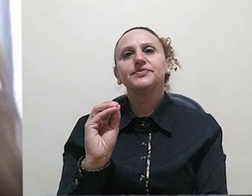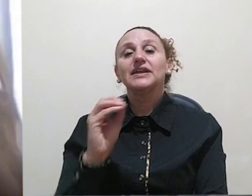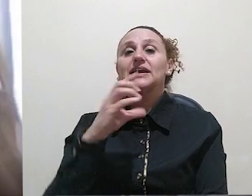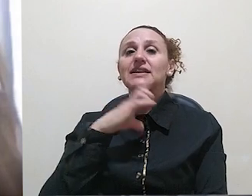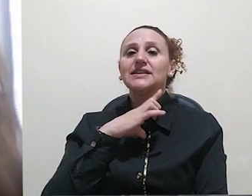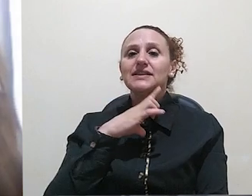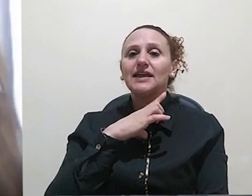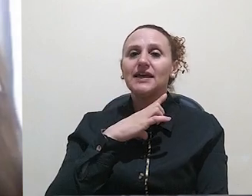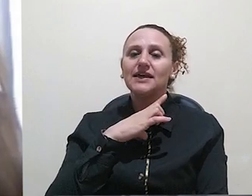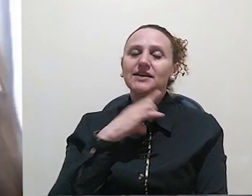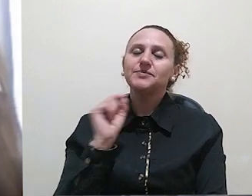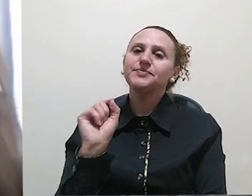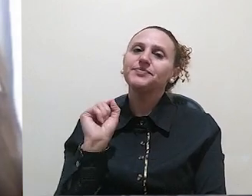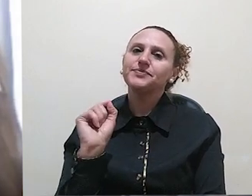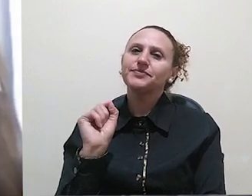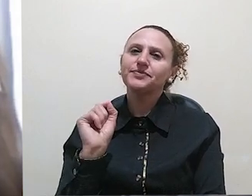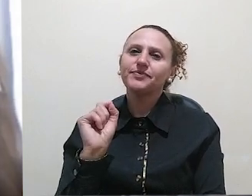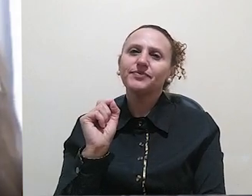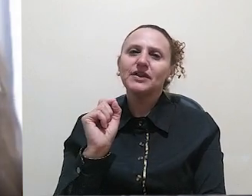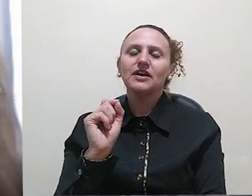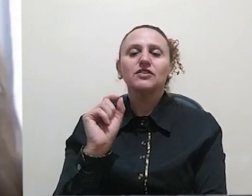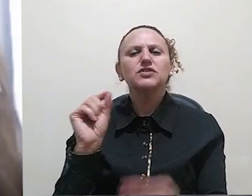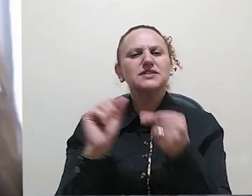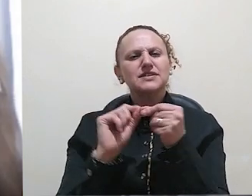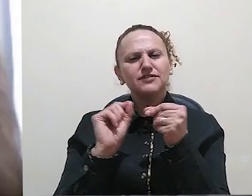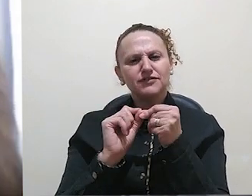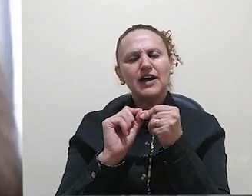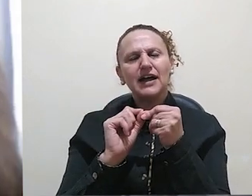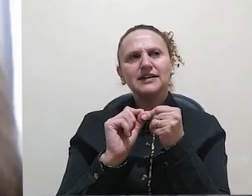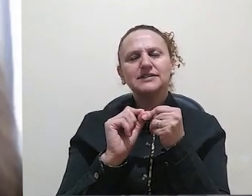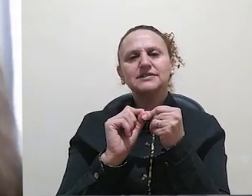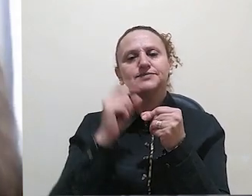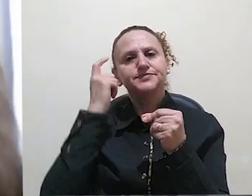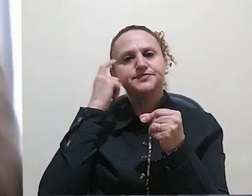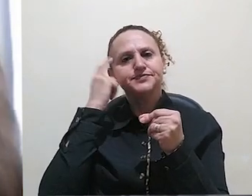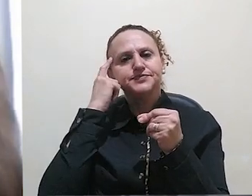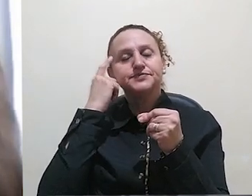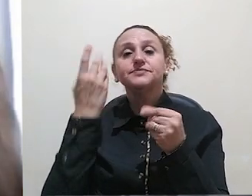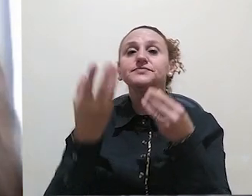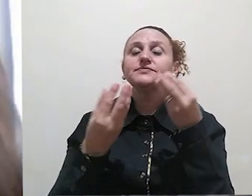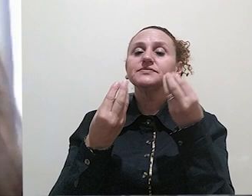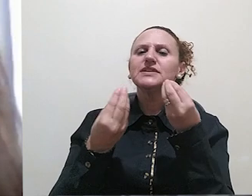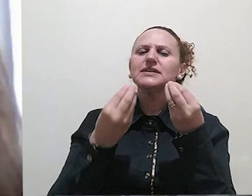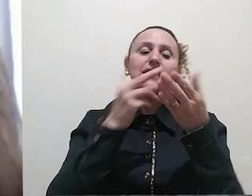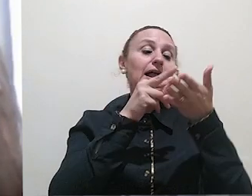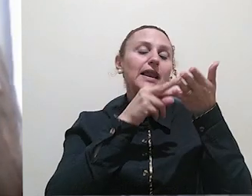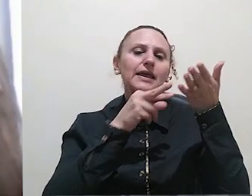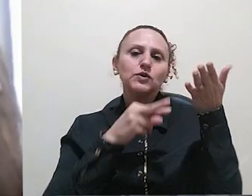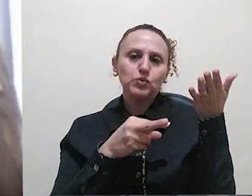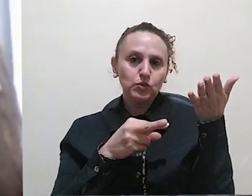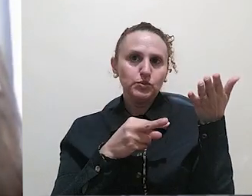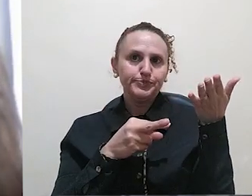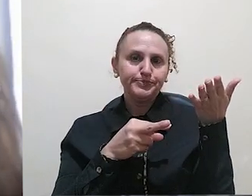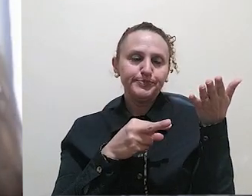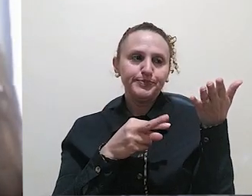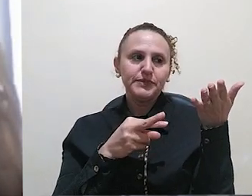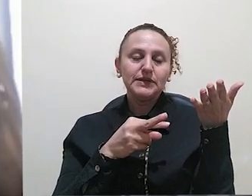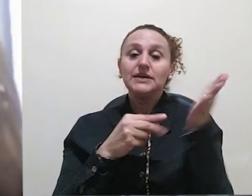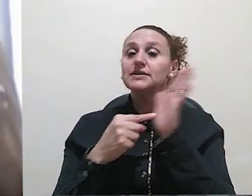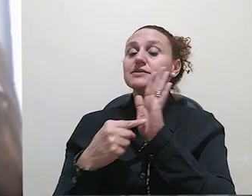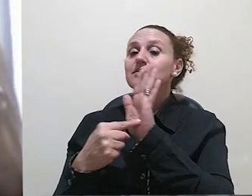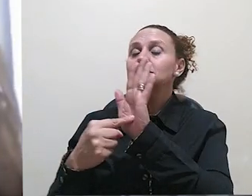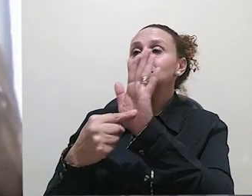que o autor chega e aí você faz um posicionamento sobre, né, essa leitura e são